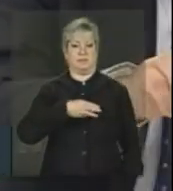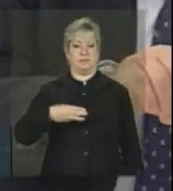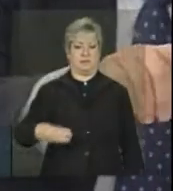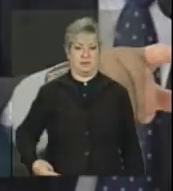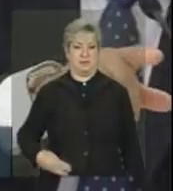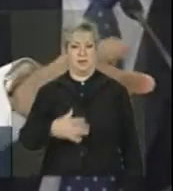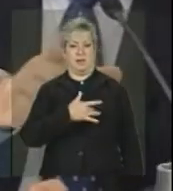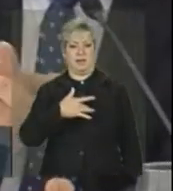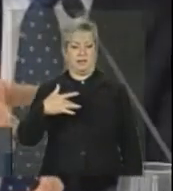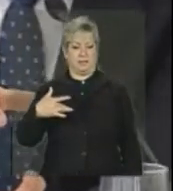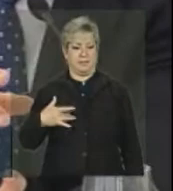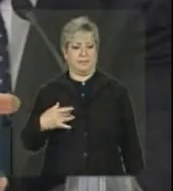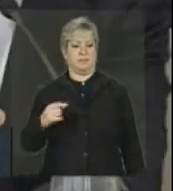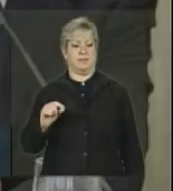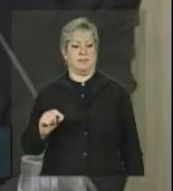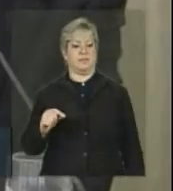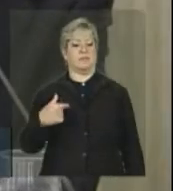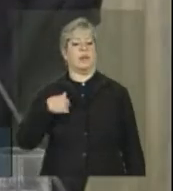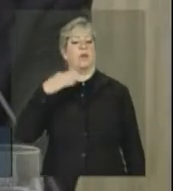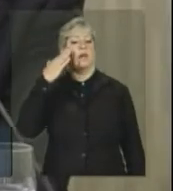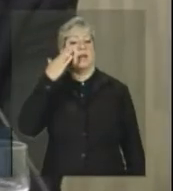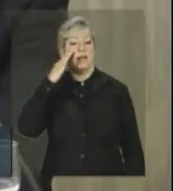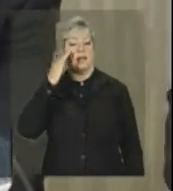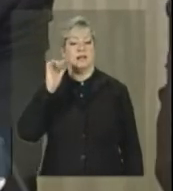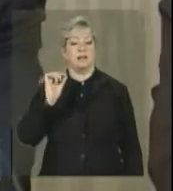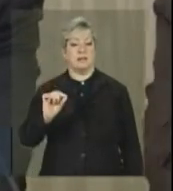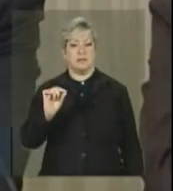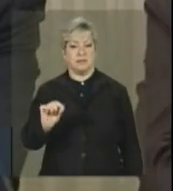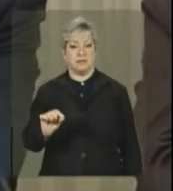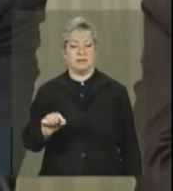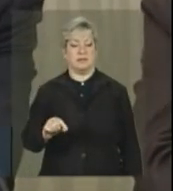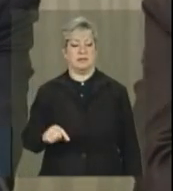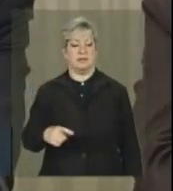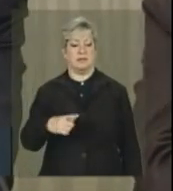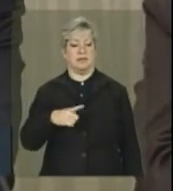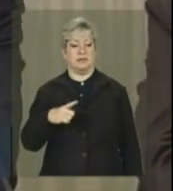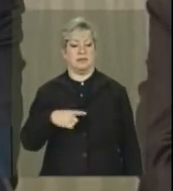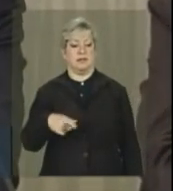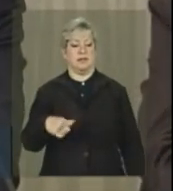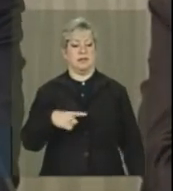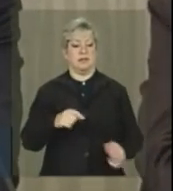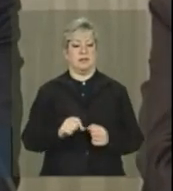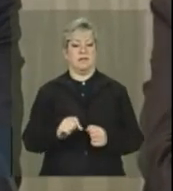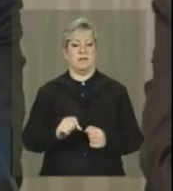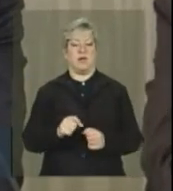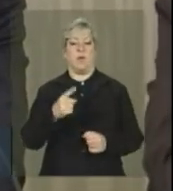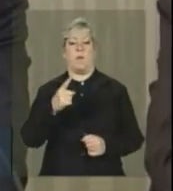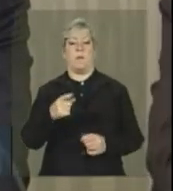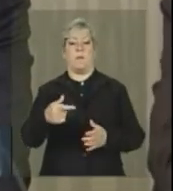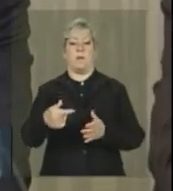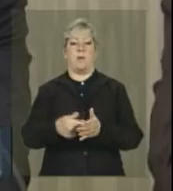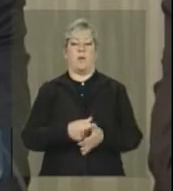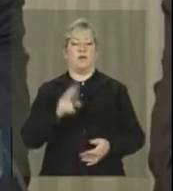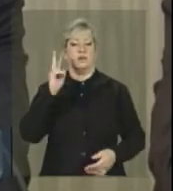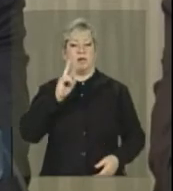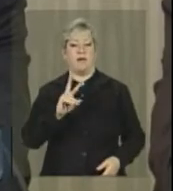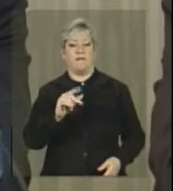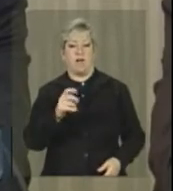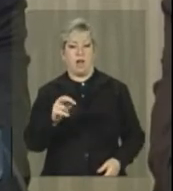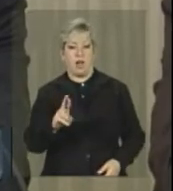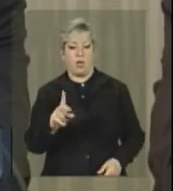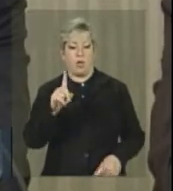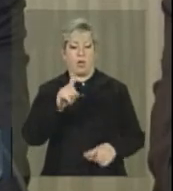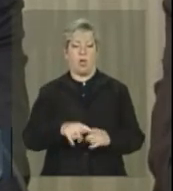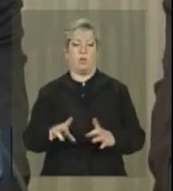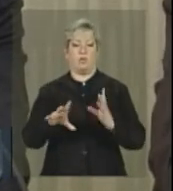só para... eu entendi que o Demetrio tinha feito uma pergunta sobre o valor total do fomento